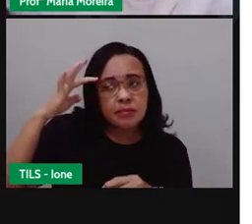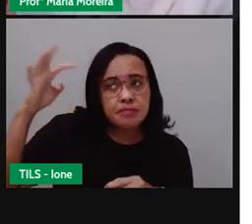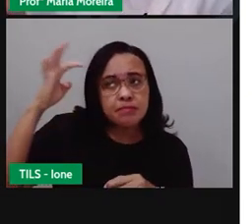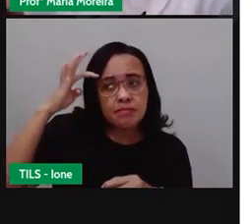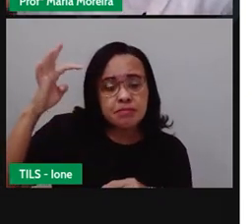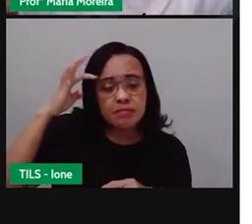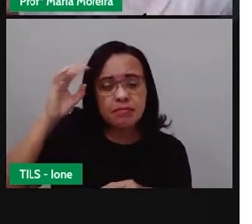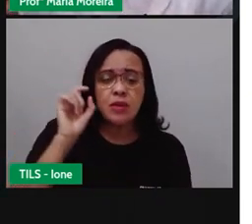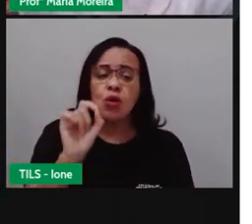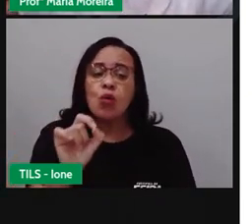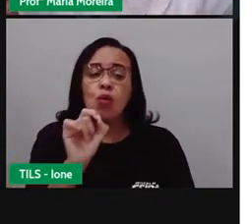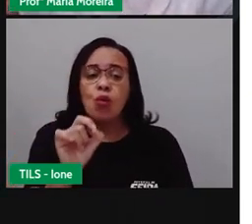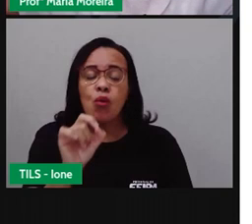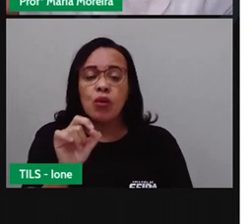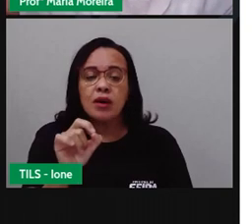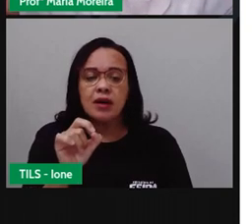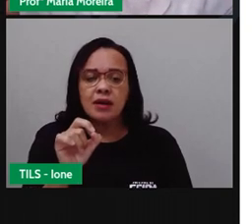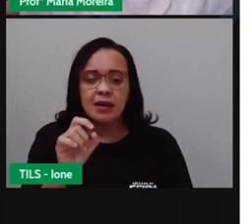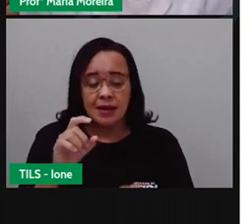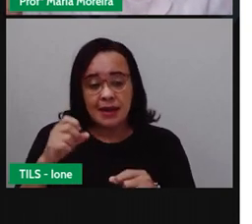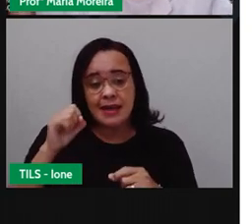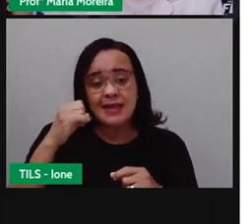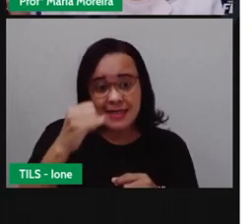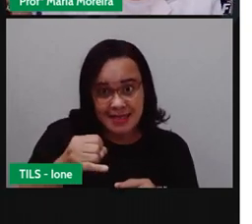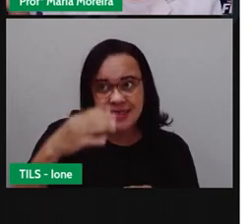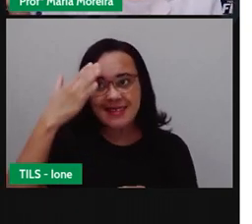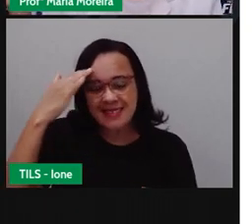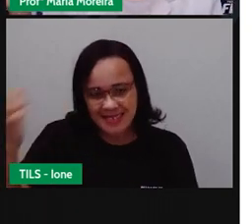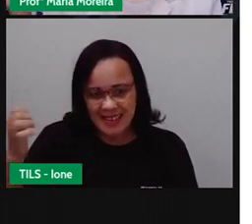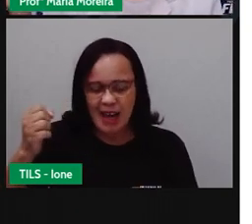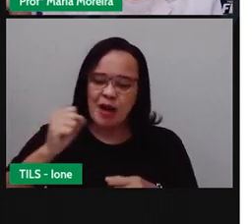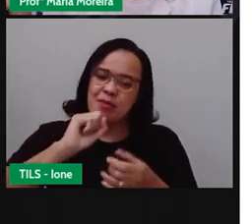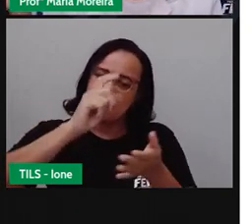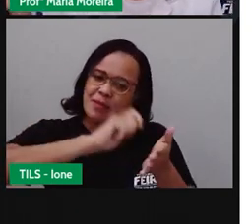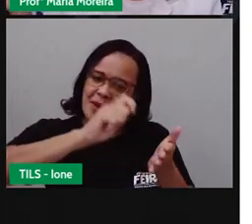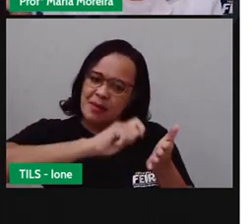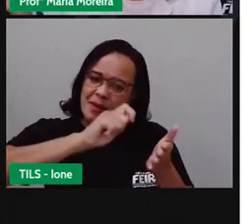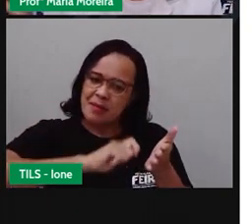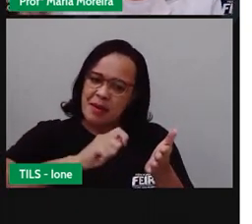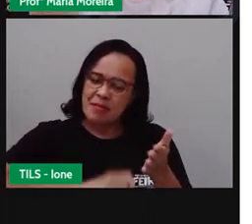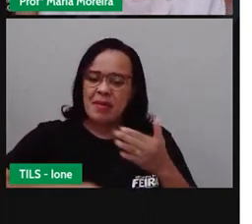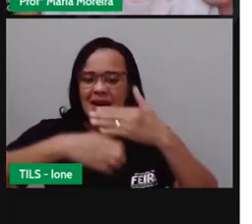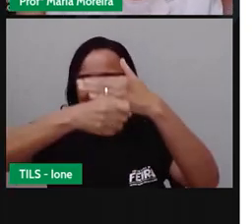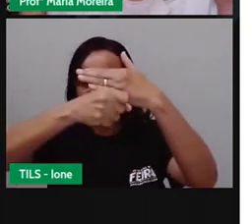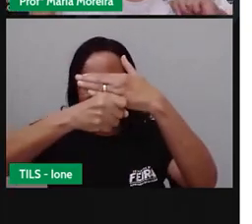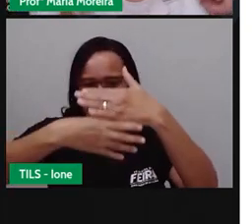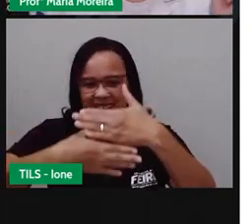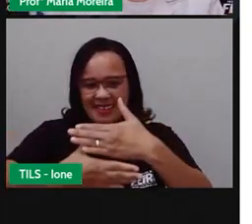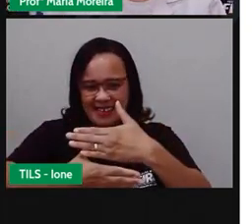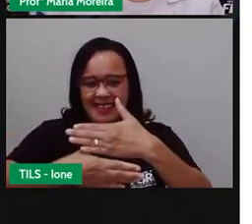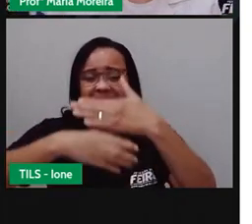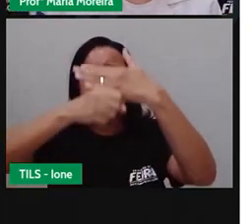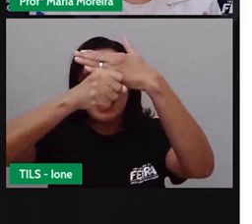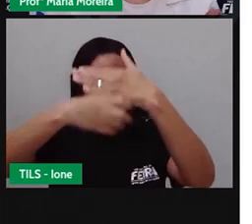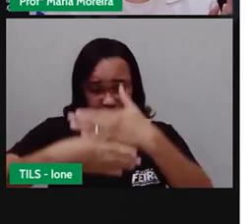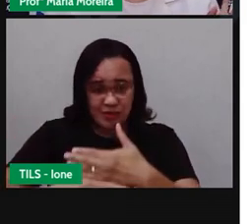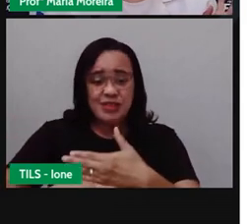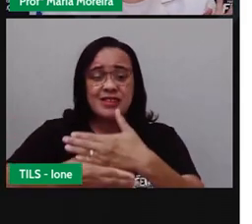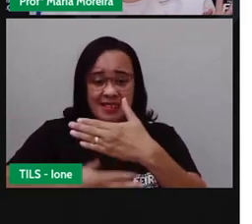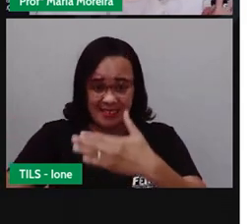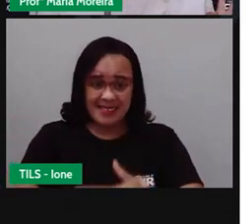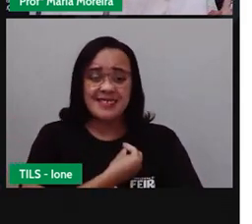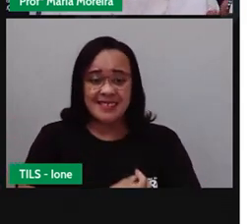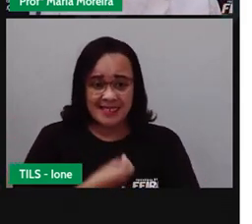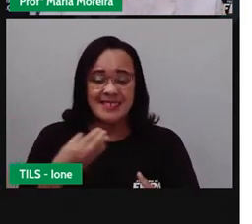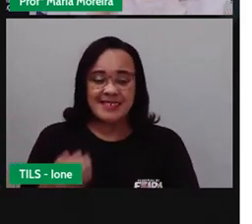consegue, onde é a gente escreve? Aqui embaixo, nos comentários, no chat ao vivo, de preferência,